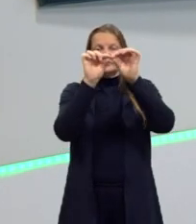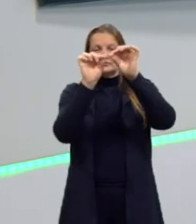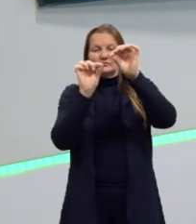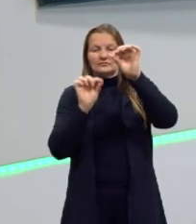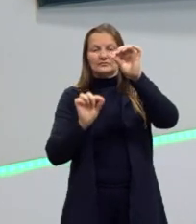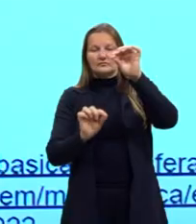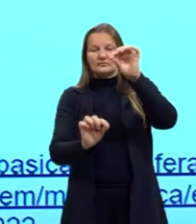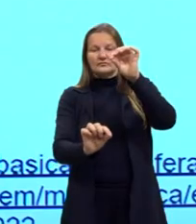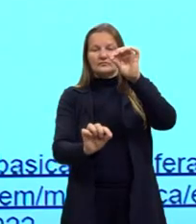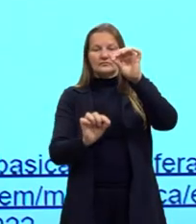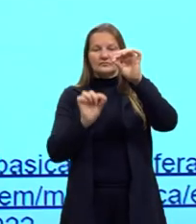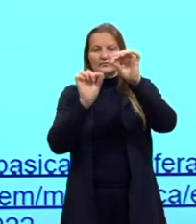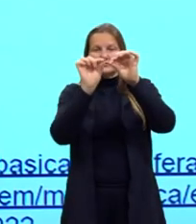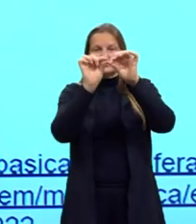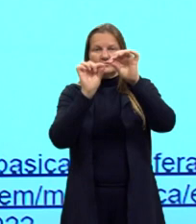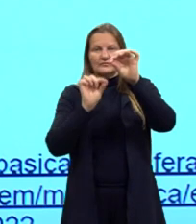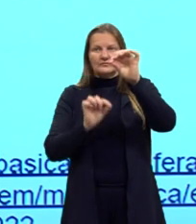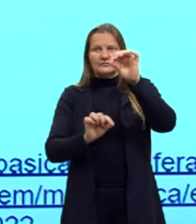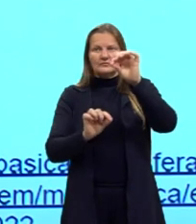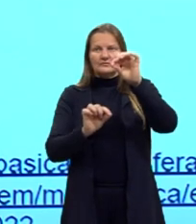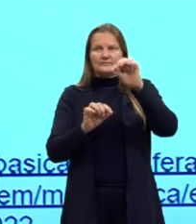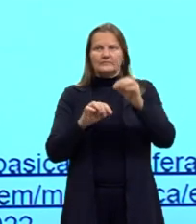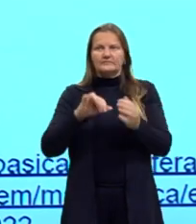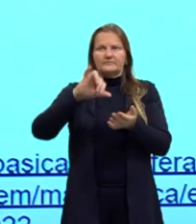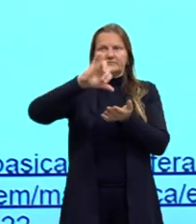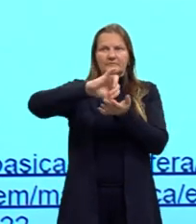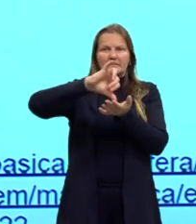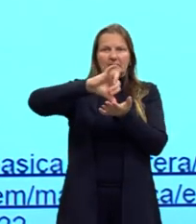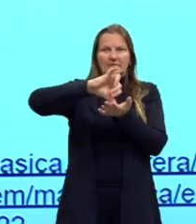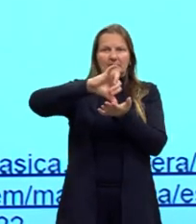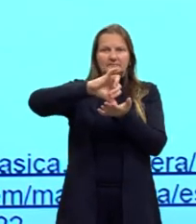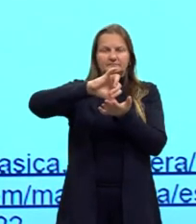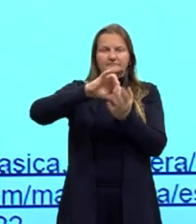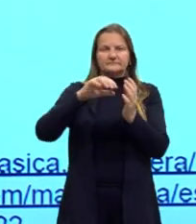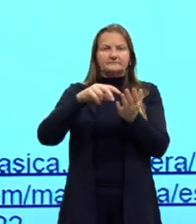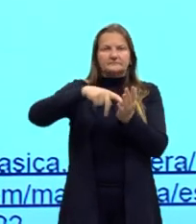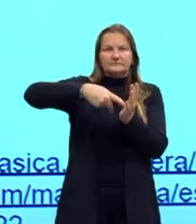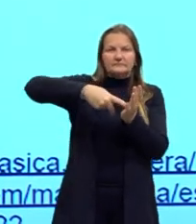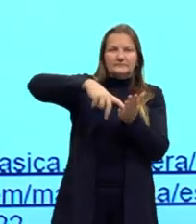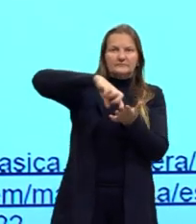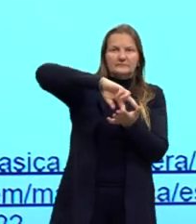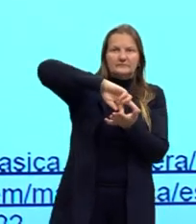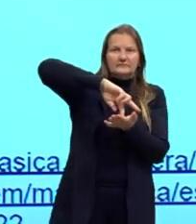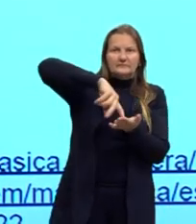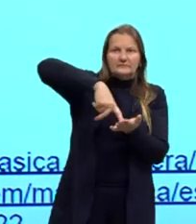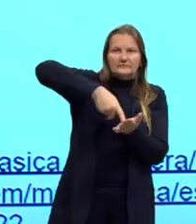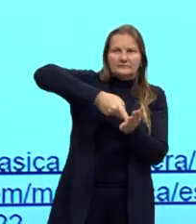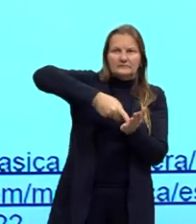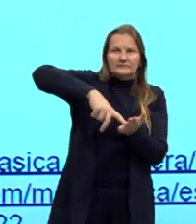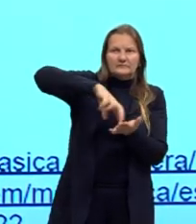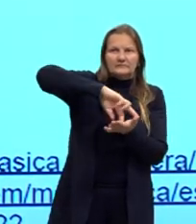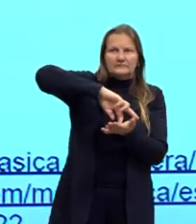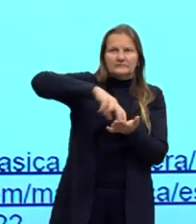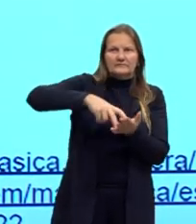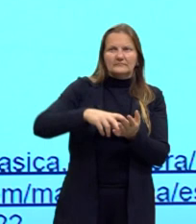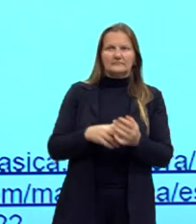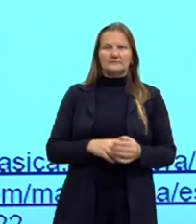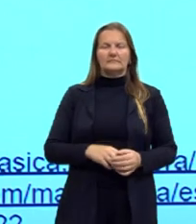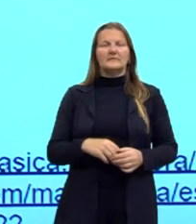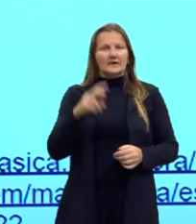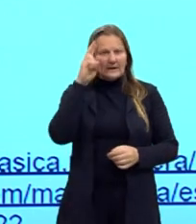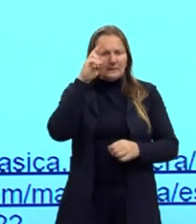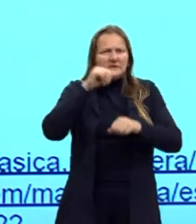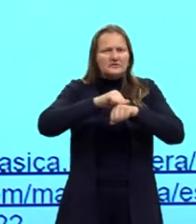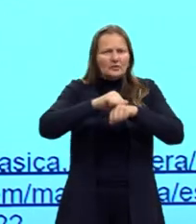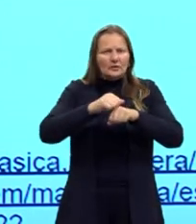ligados ao eixo de rotação. Nós vimos que a esfera é chamada de sólido de revolução, né?